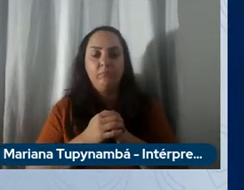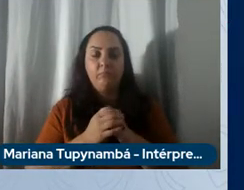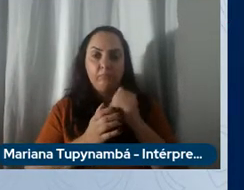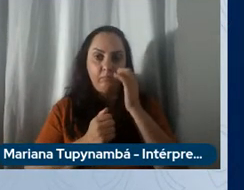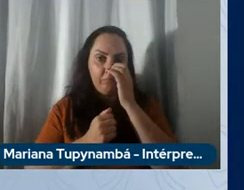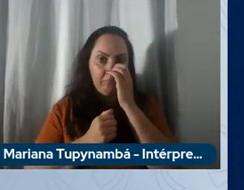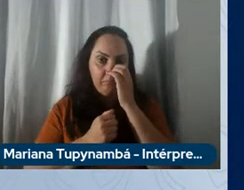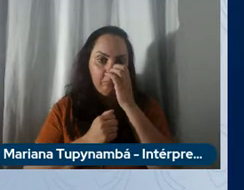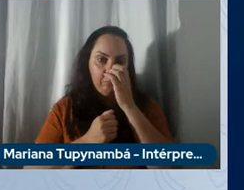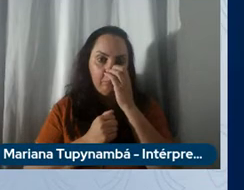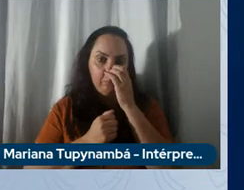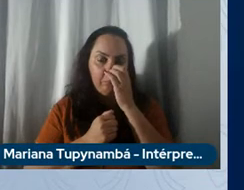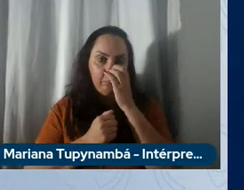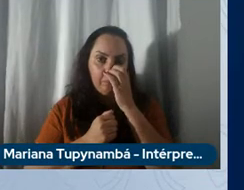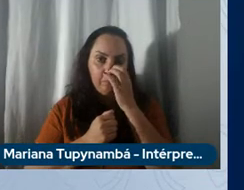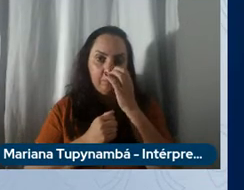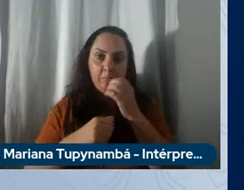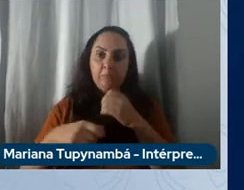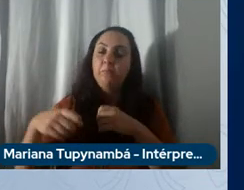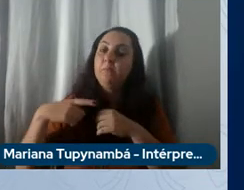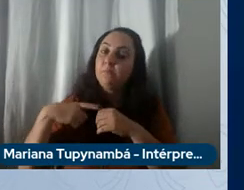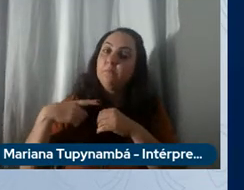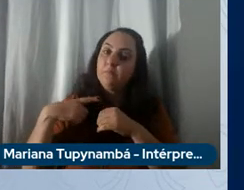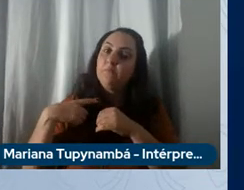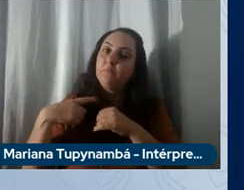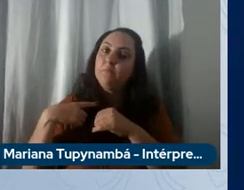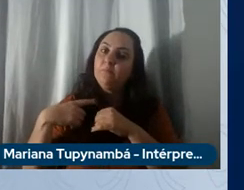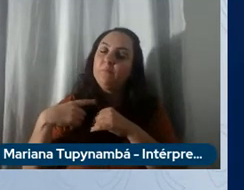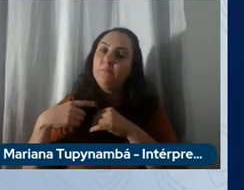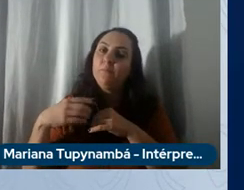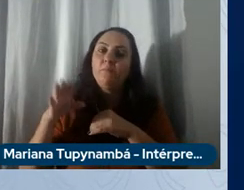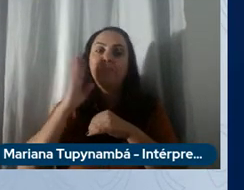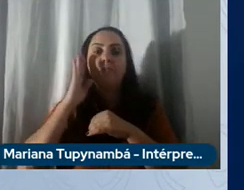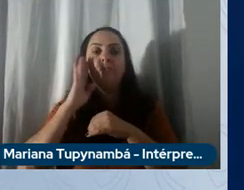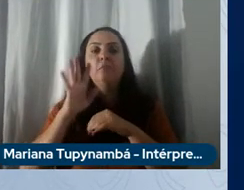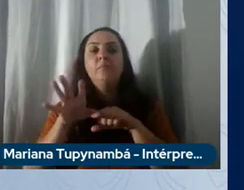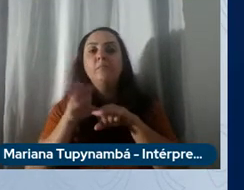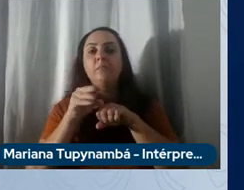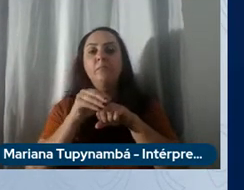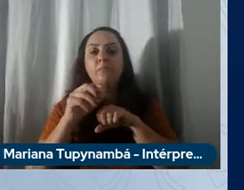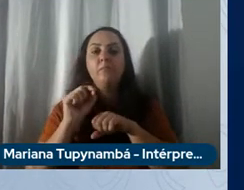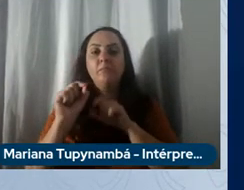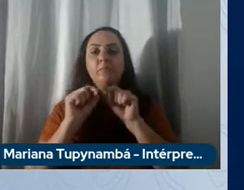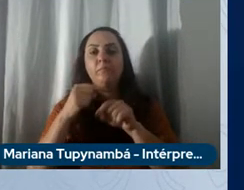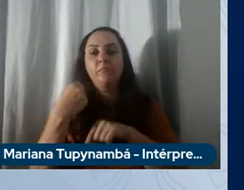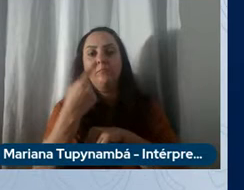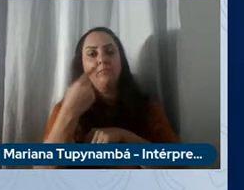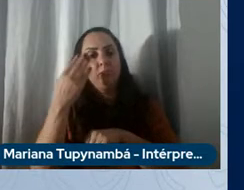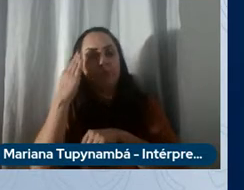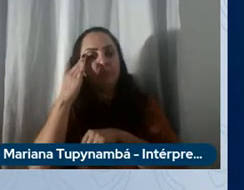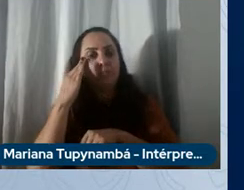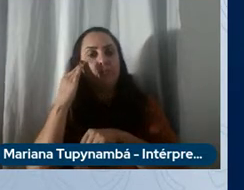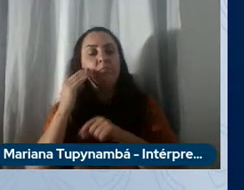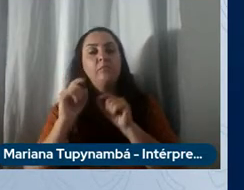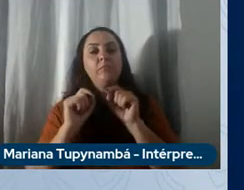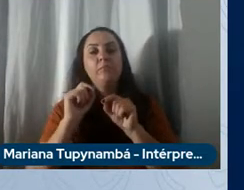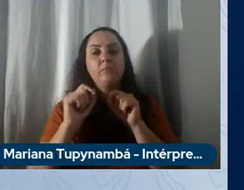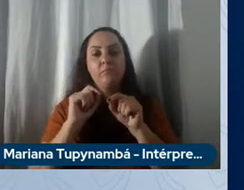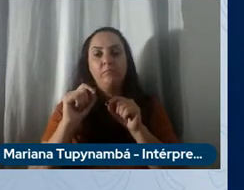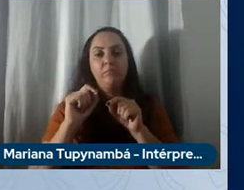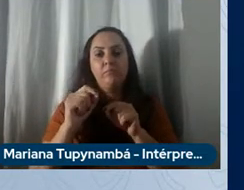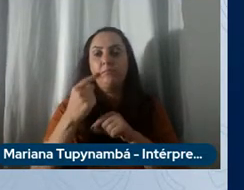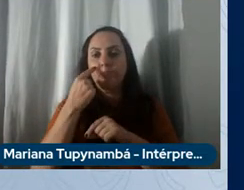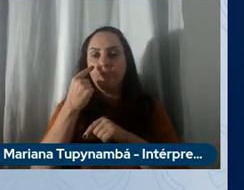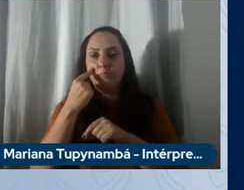Próximo. Esse é um pouco o que somos na América Latina, então temos à direita, vocês podem ver um pouco os números,